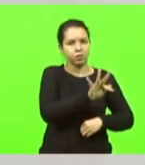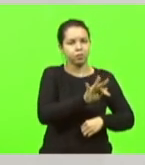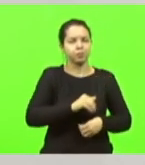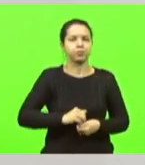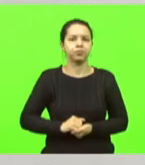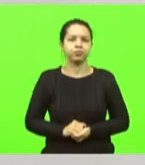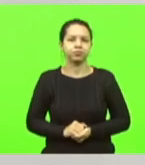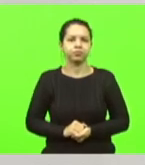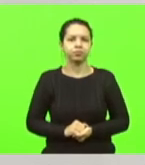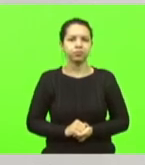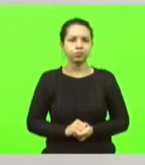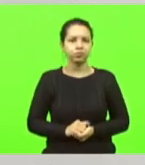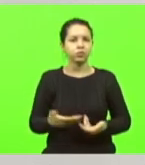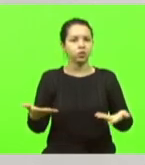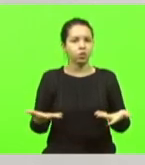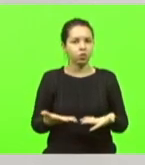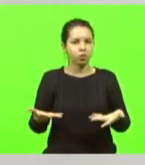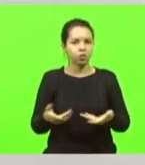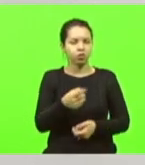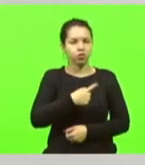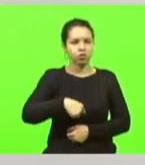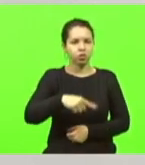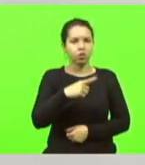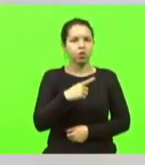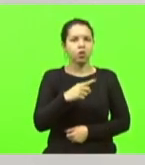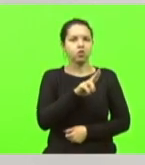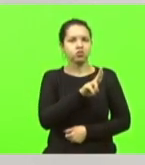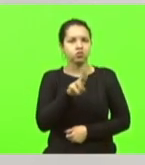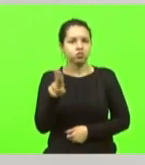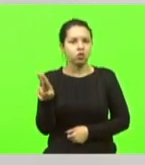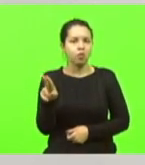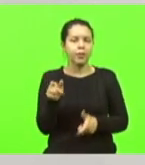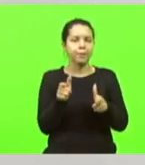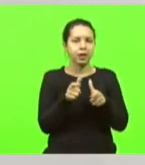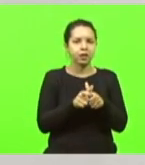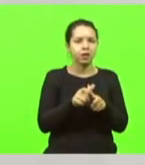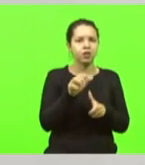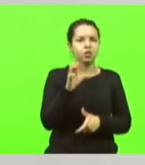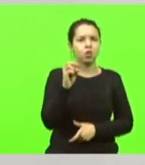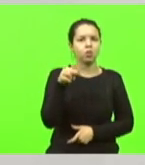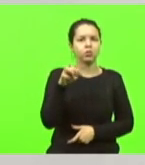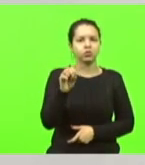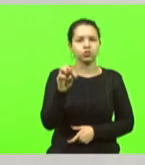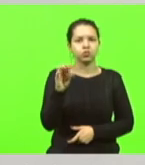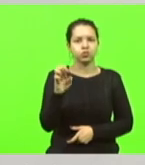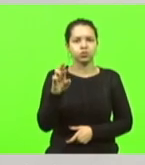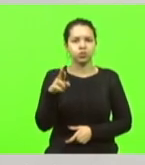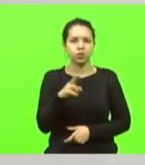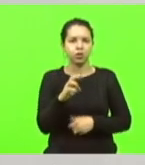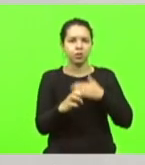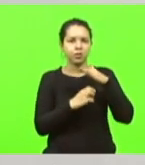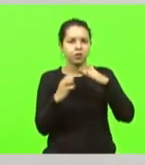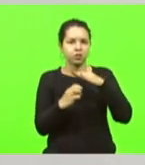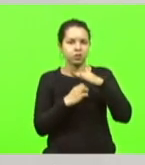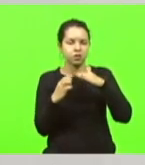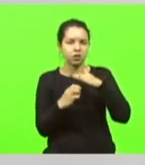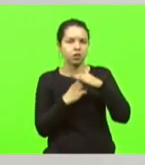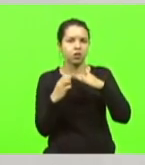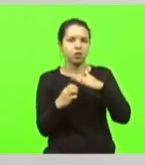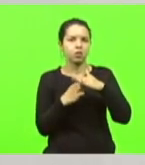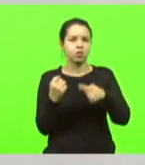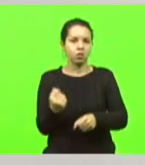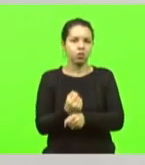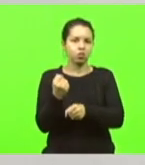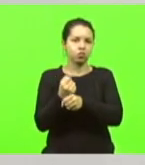Hoje nós, chamados de pequenos construtores, empresários da construção civil, já somos considerados o